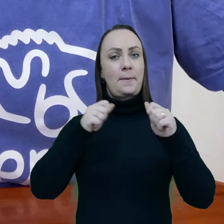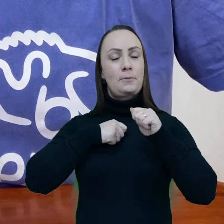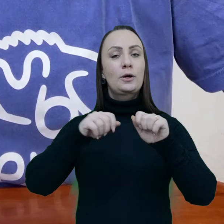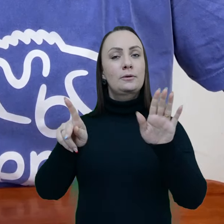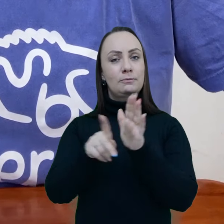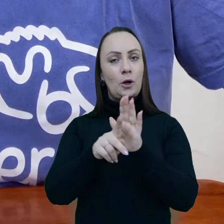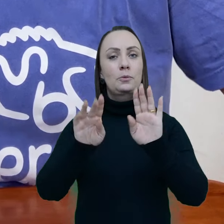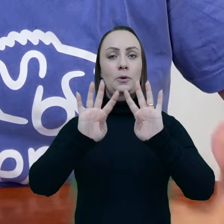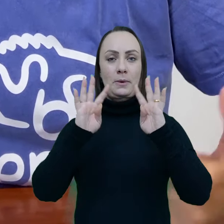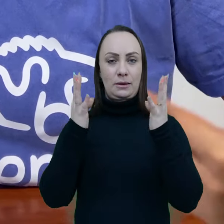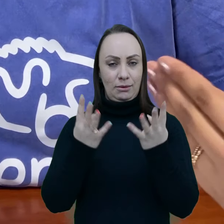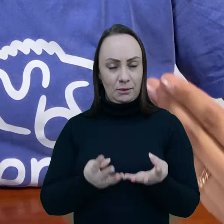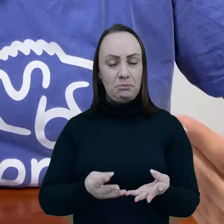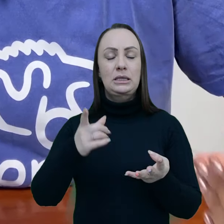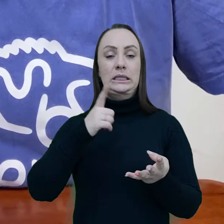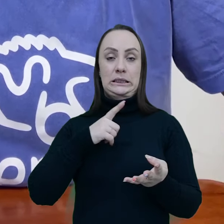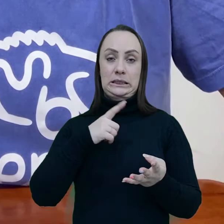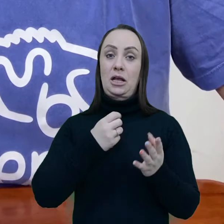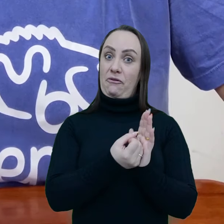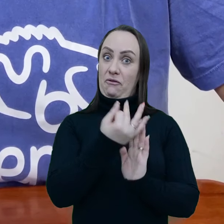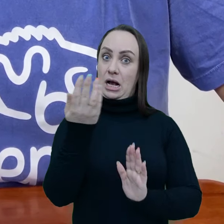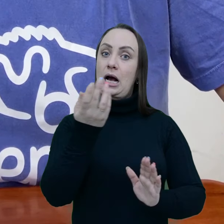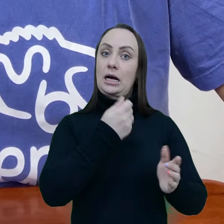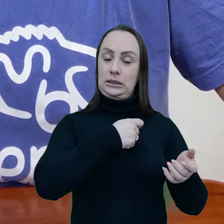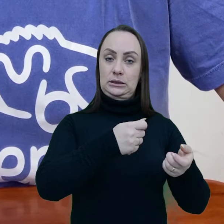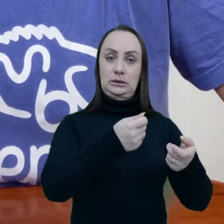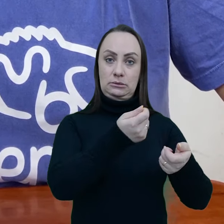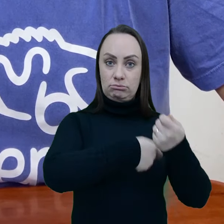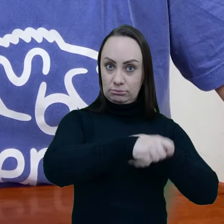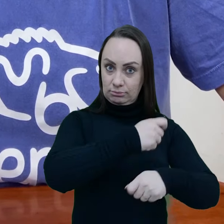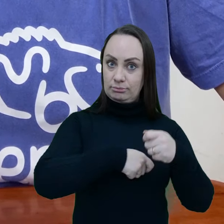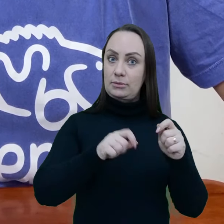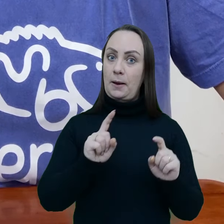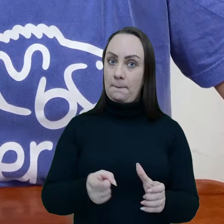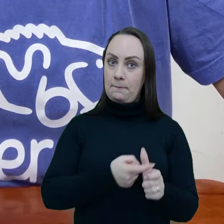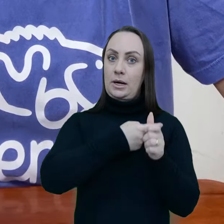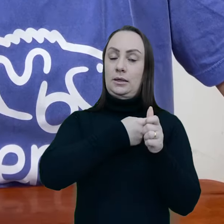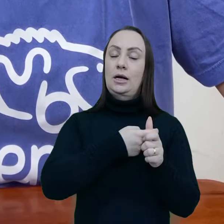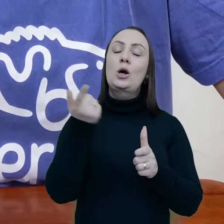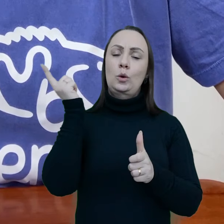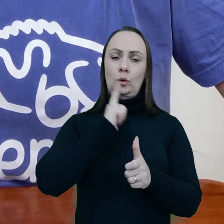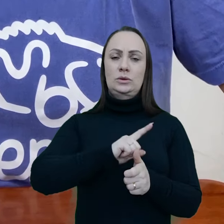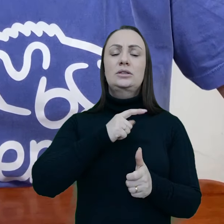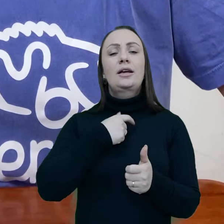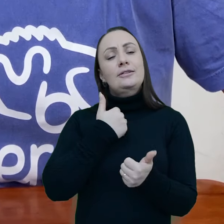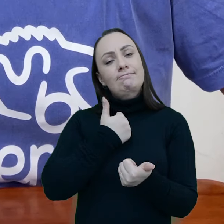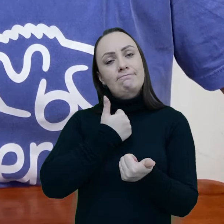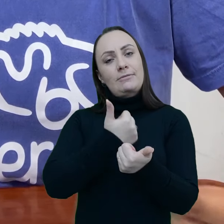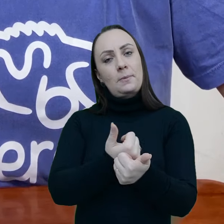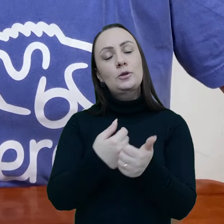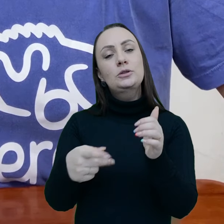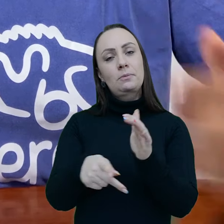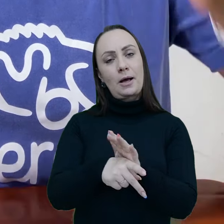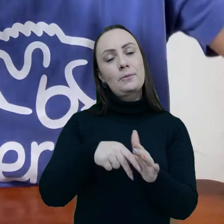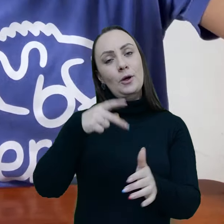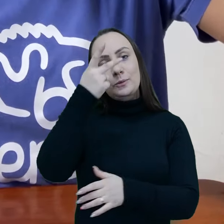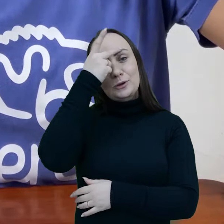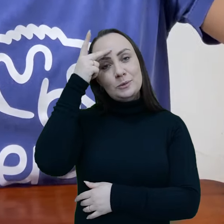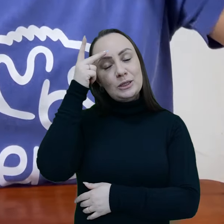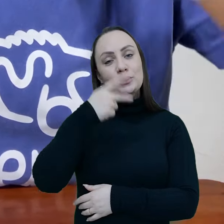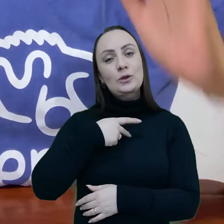nossos esforços, mesmo numa época de pandemia, onde a gente teve muitas das nossas atividades suspensas, a gente ainda vai conseguir